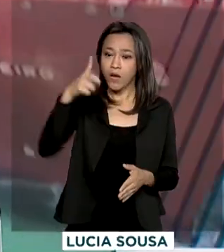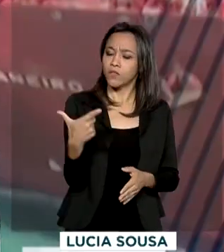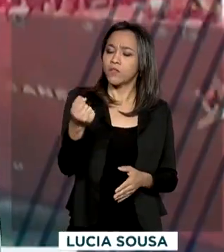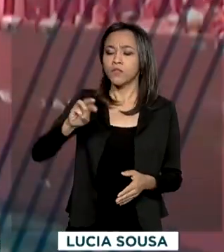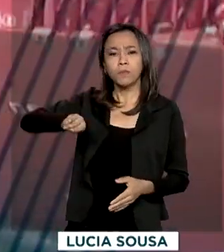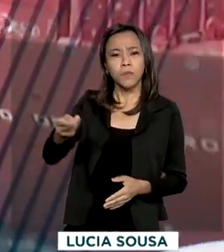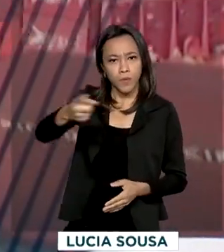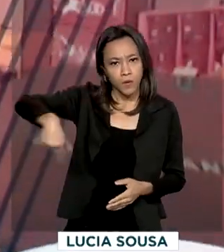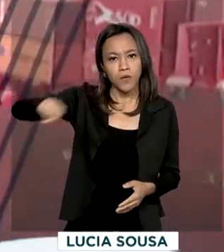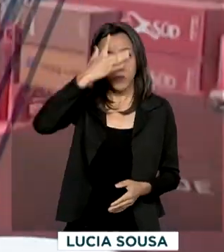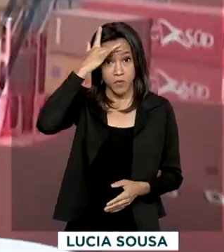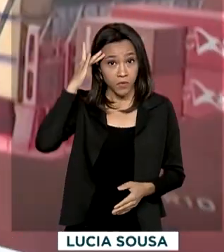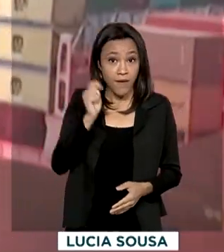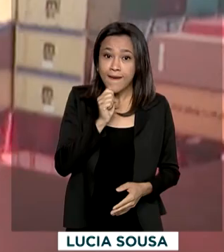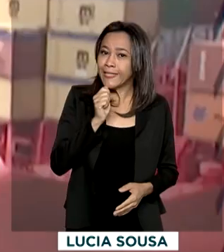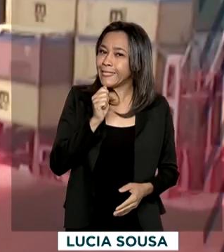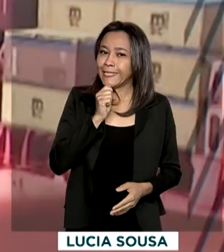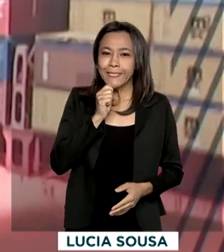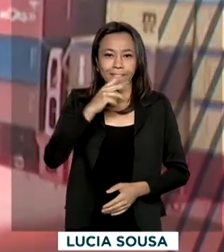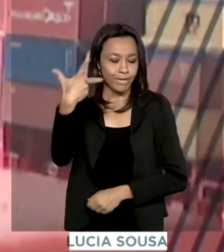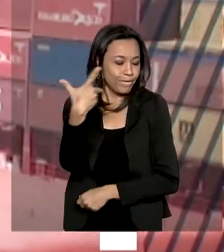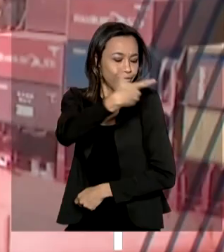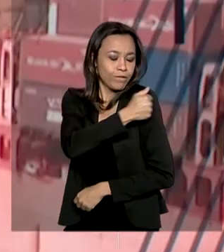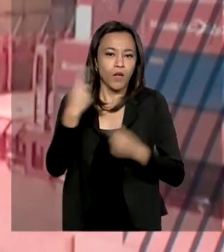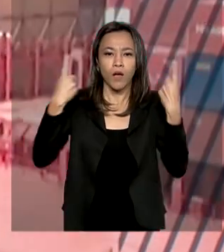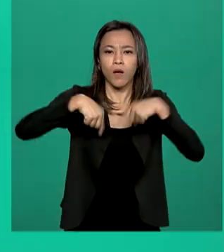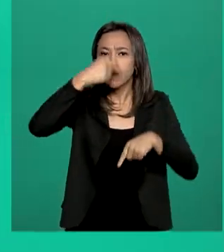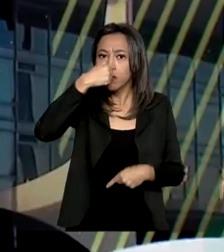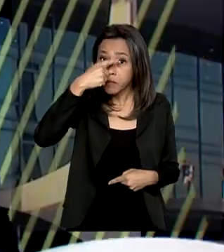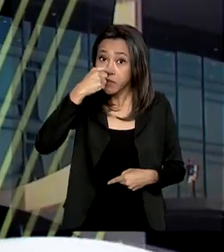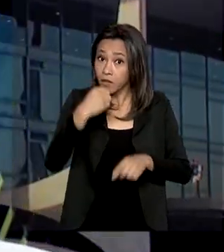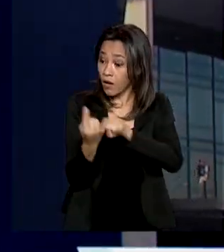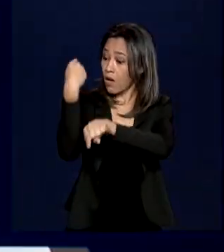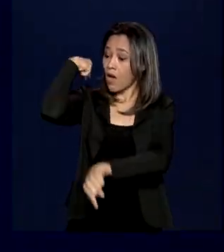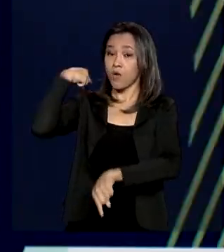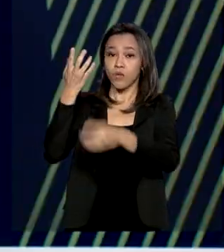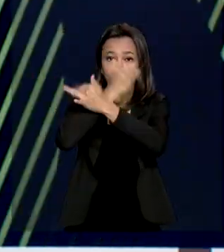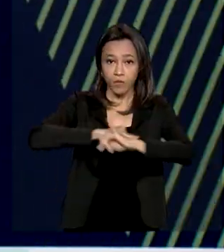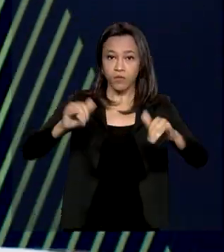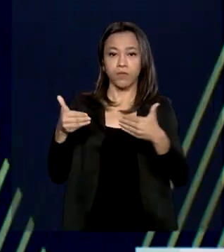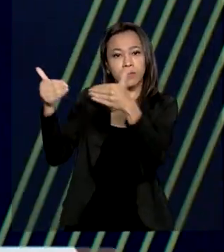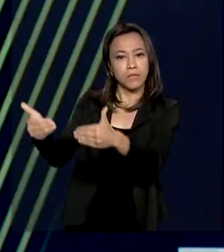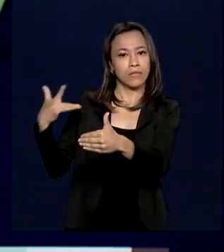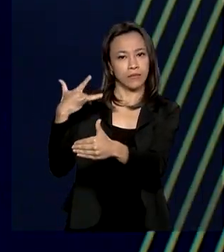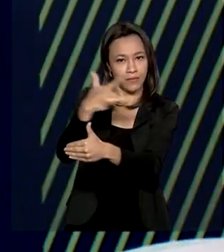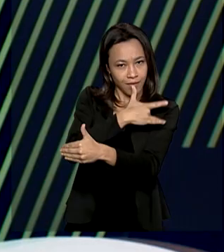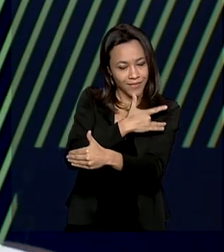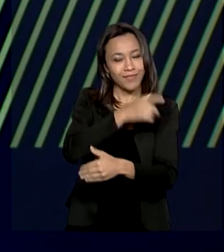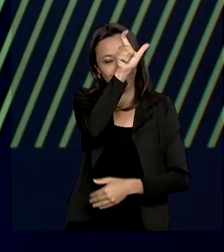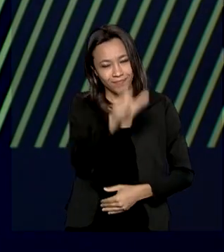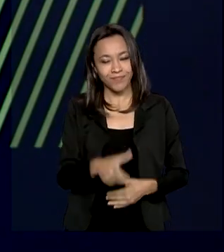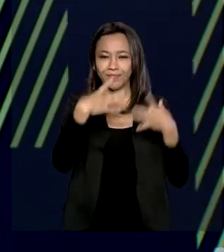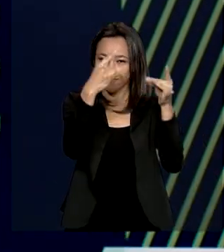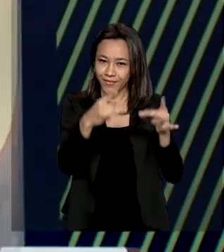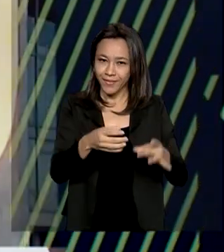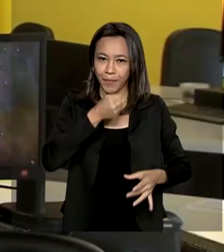milhões de pessoas ainda não tomaram a vacina contra a gripe, segundo o último balanço do Ministério da Saúde. Cláudia Boiunga tem os